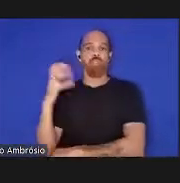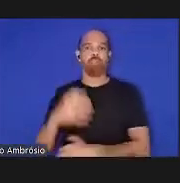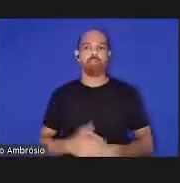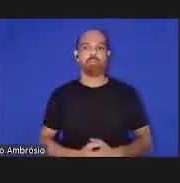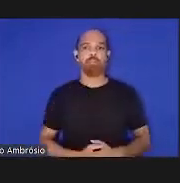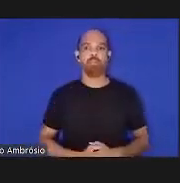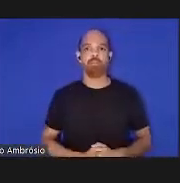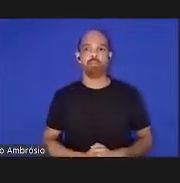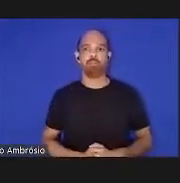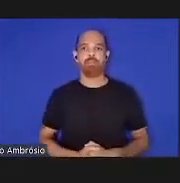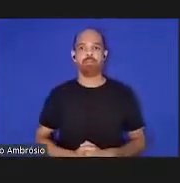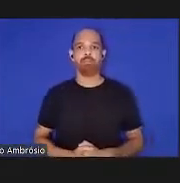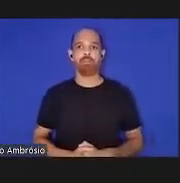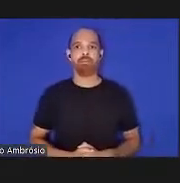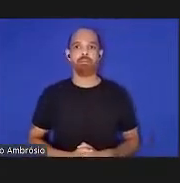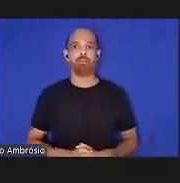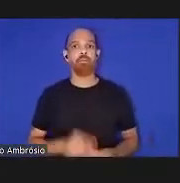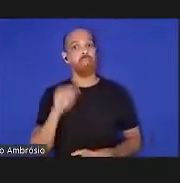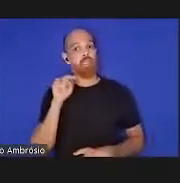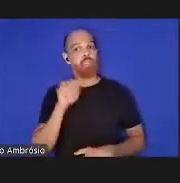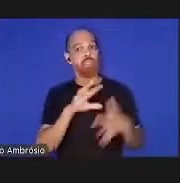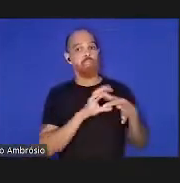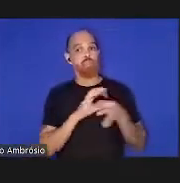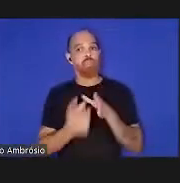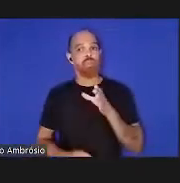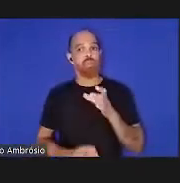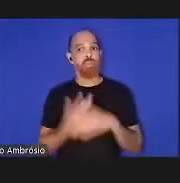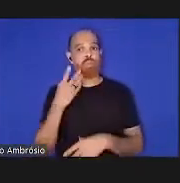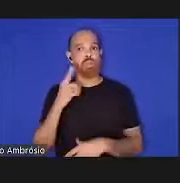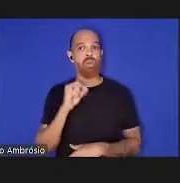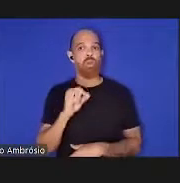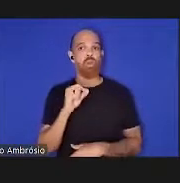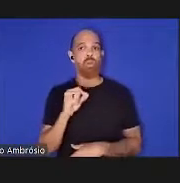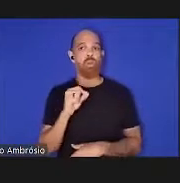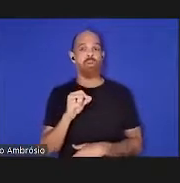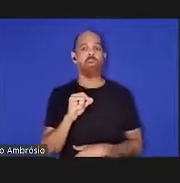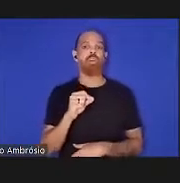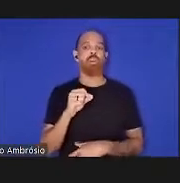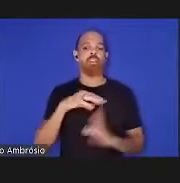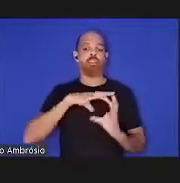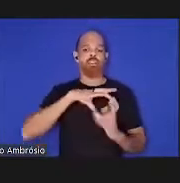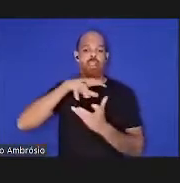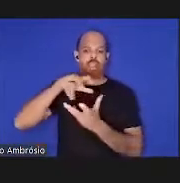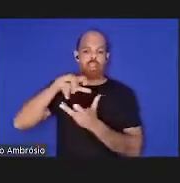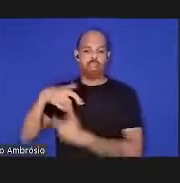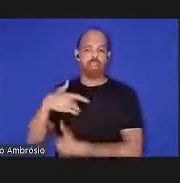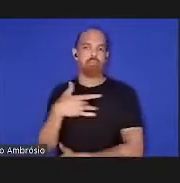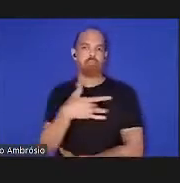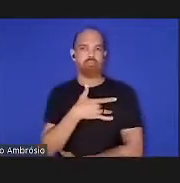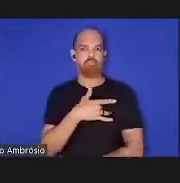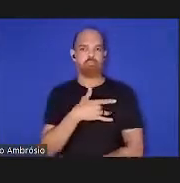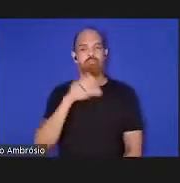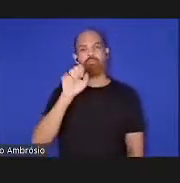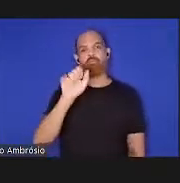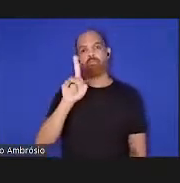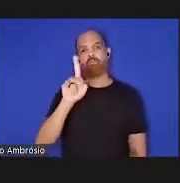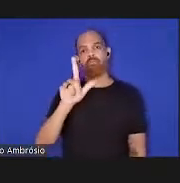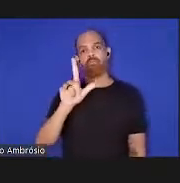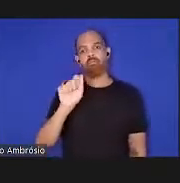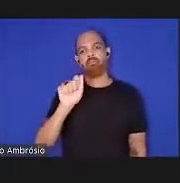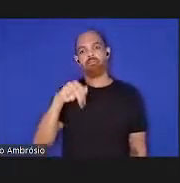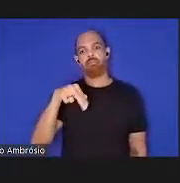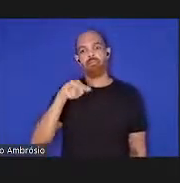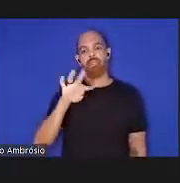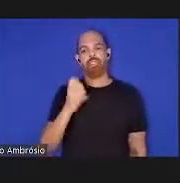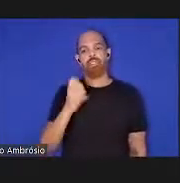foi neste contexto que emergiu o conceito de saúde planetária o conceito de saúde planetária embora abordada de